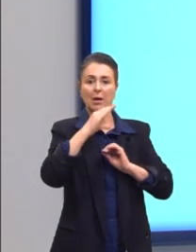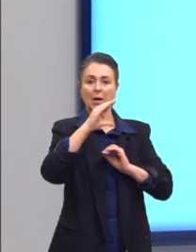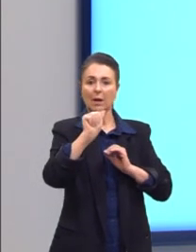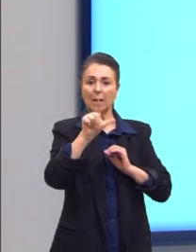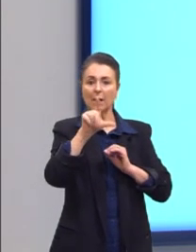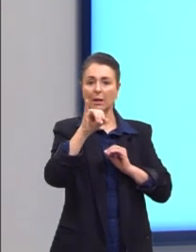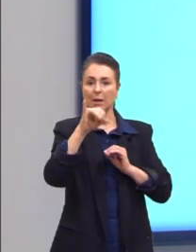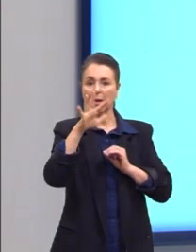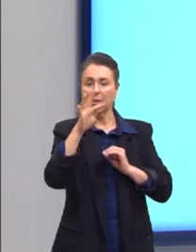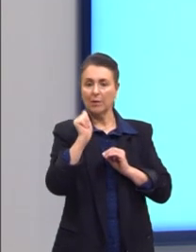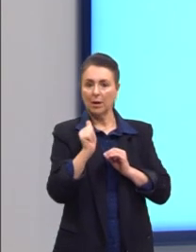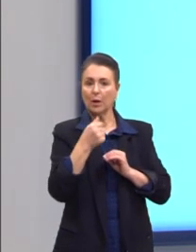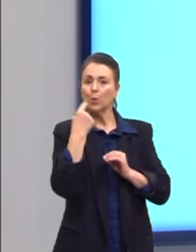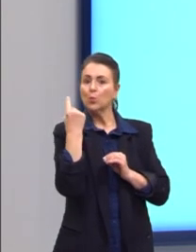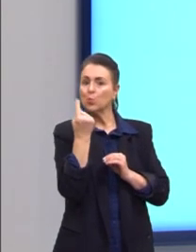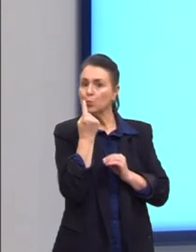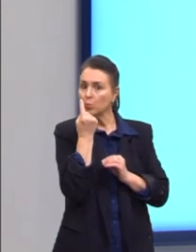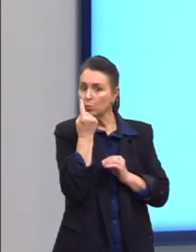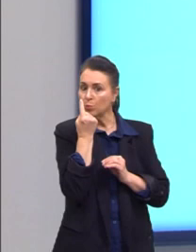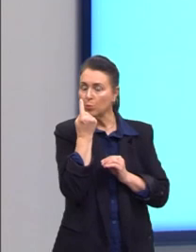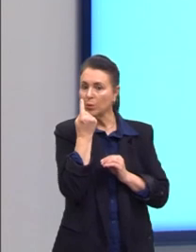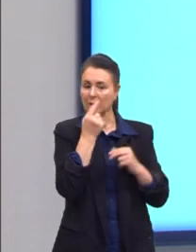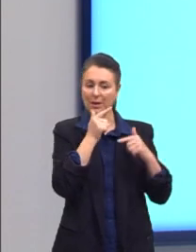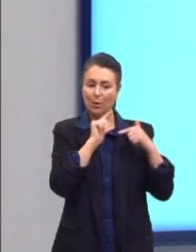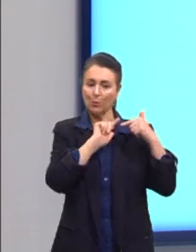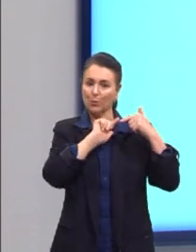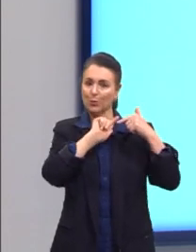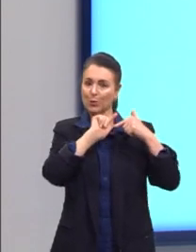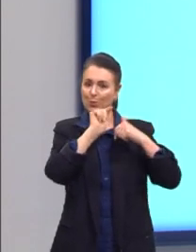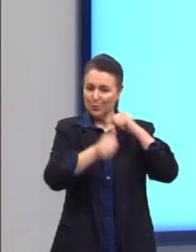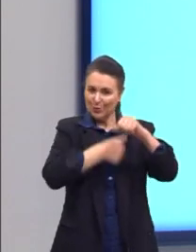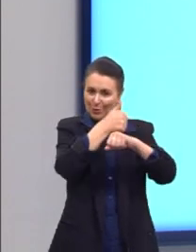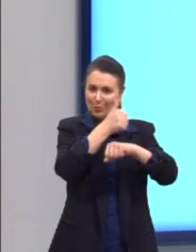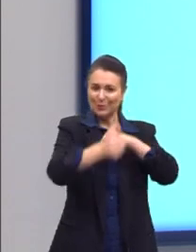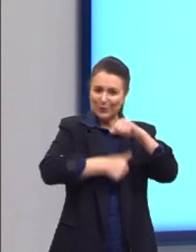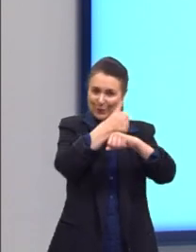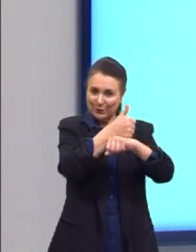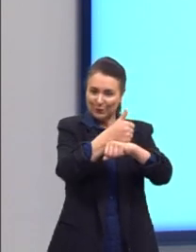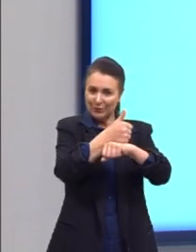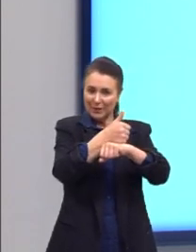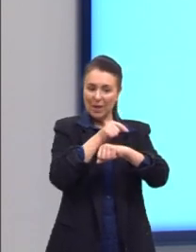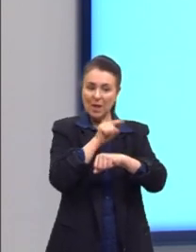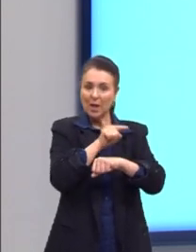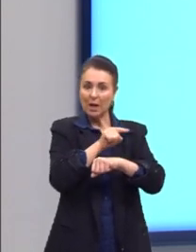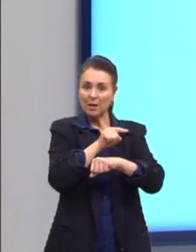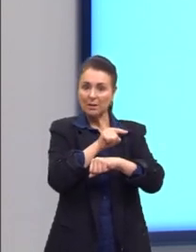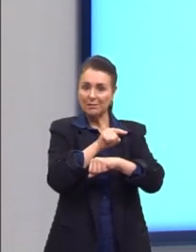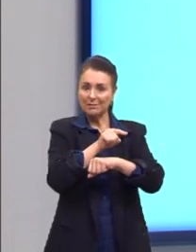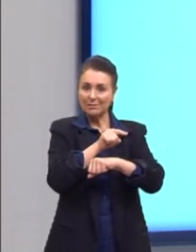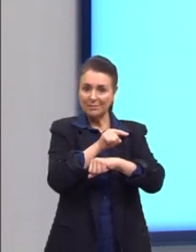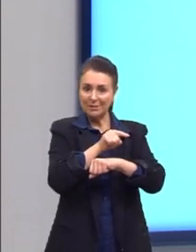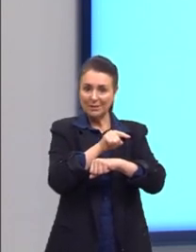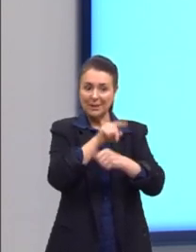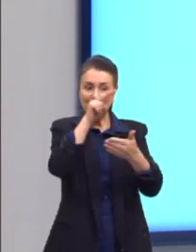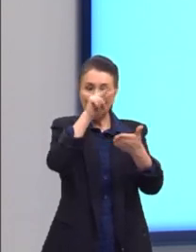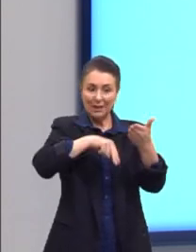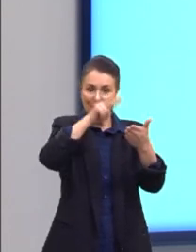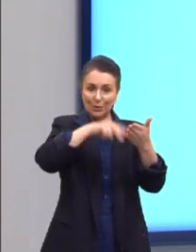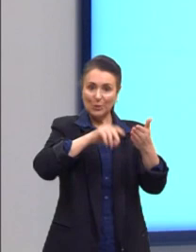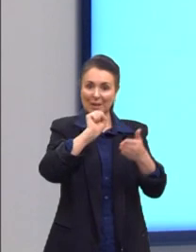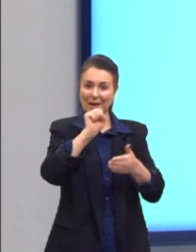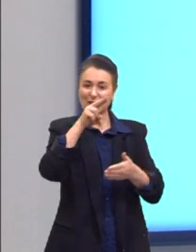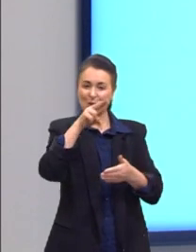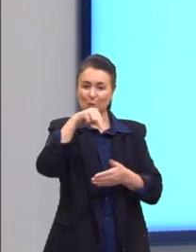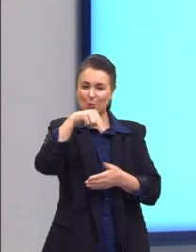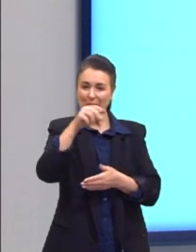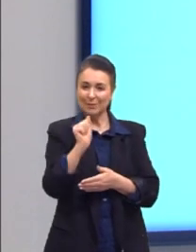sucessor, que eles vão dizer quem é, que vai ser dito por eles durante a suna. Como eu falei para